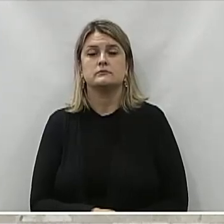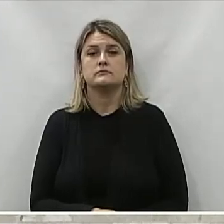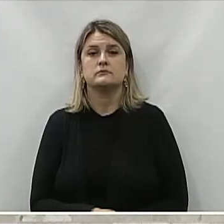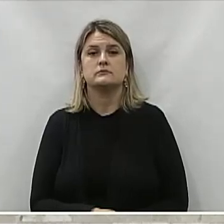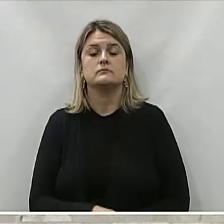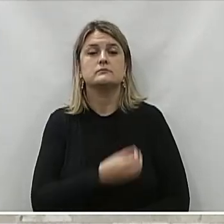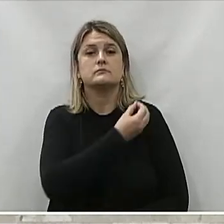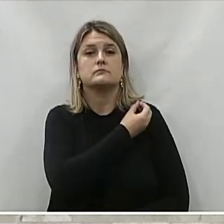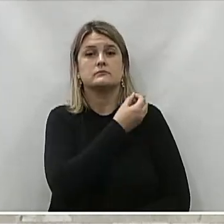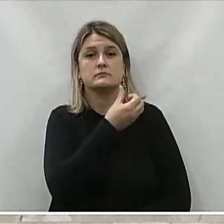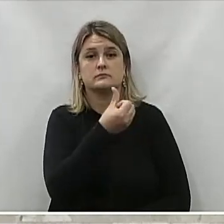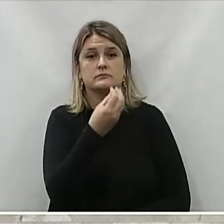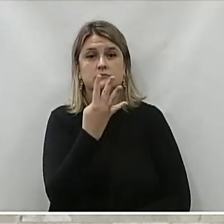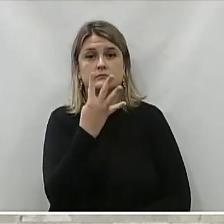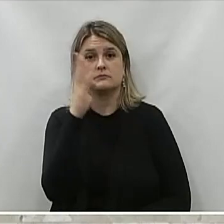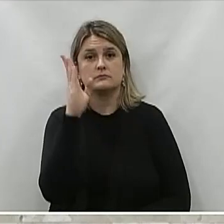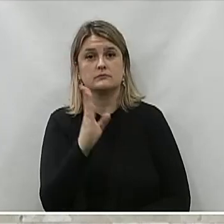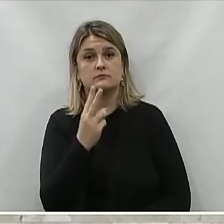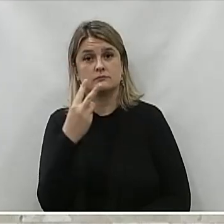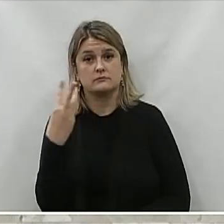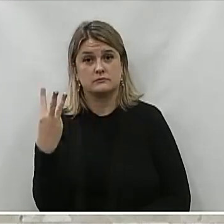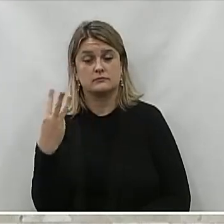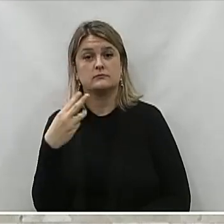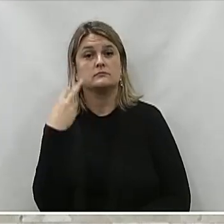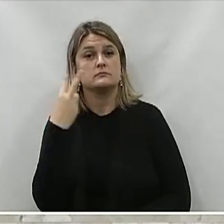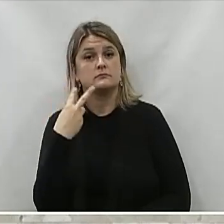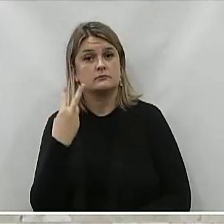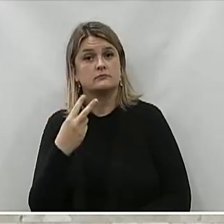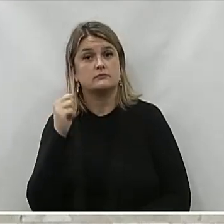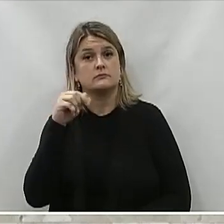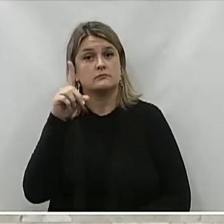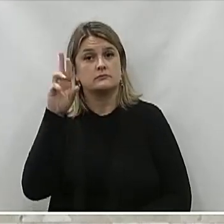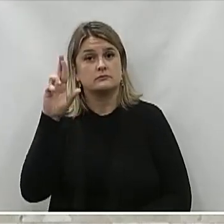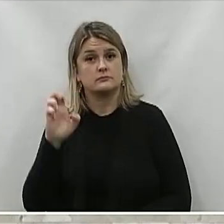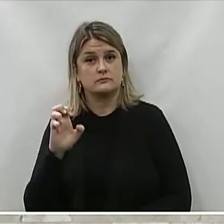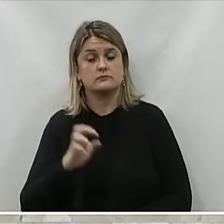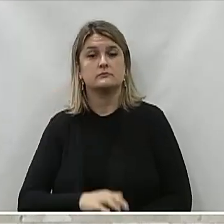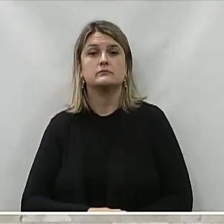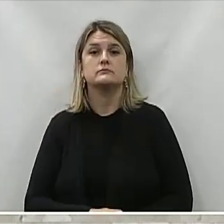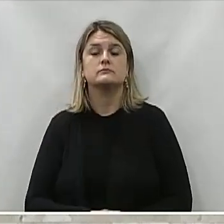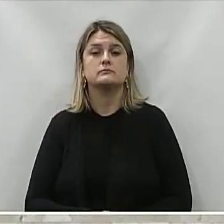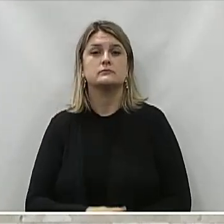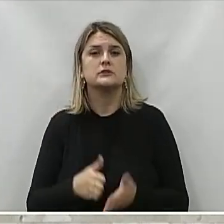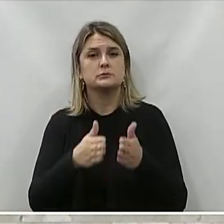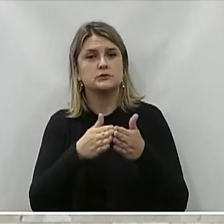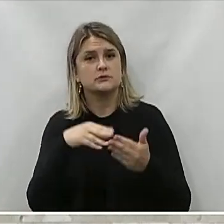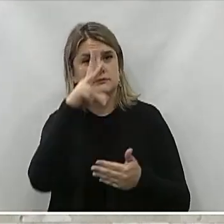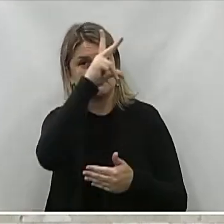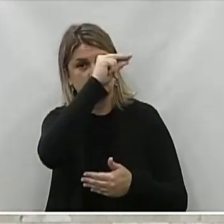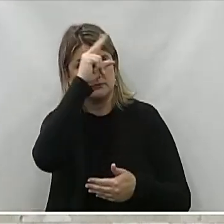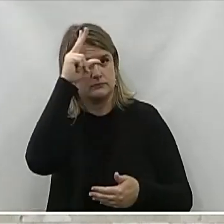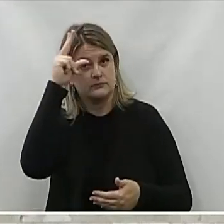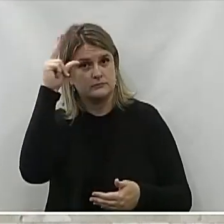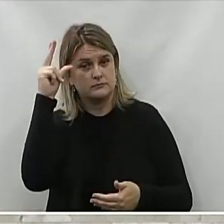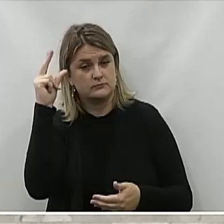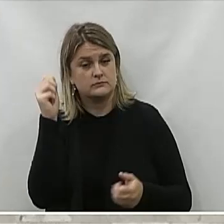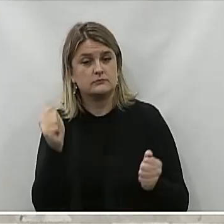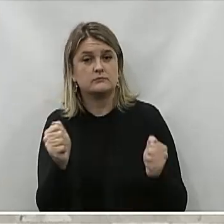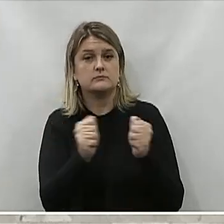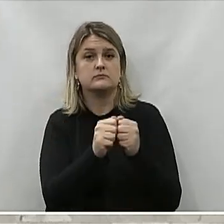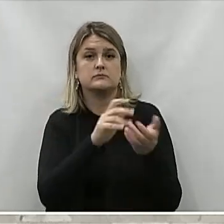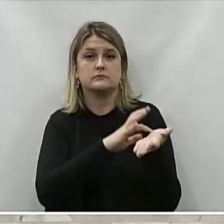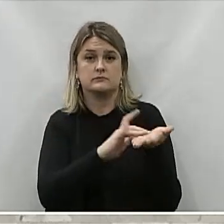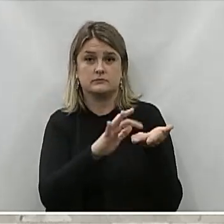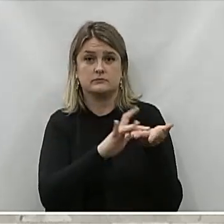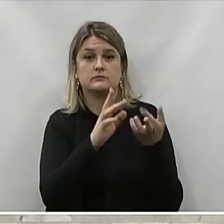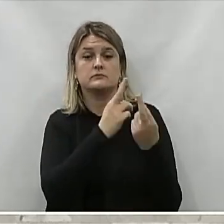Número 64 De 2023 Do vereador André Cristiano Rennick Ao poder executivo Municipal Juntamente com a